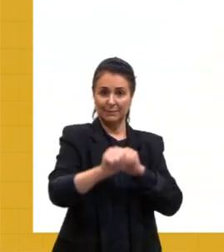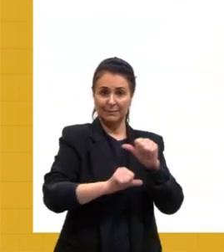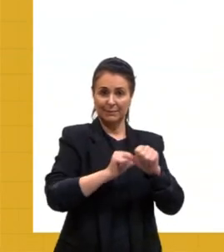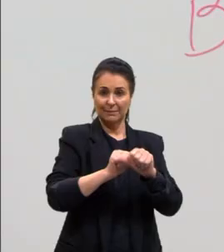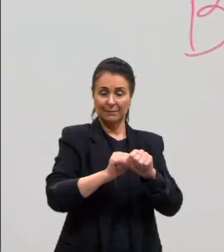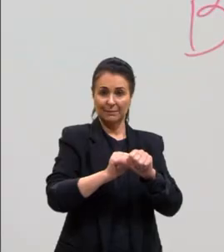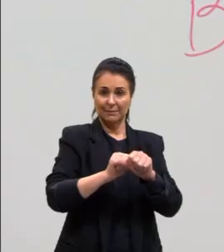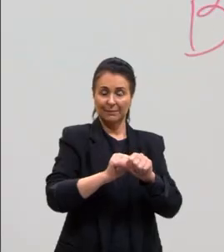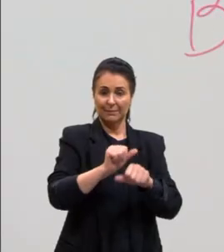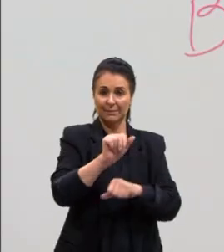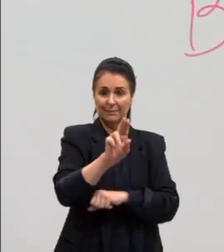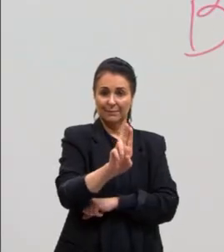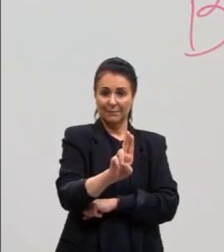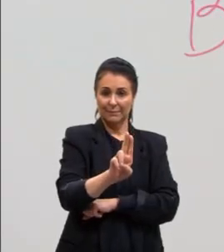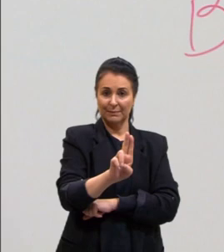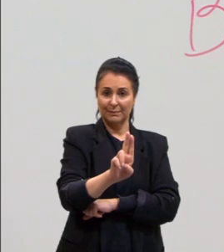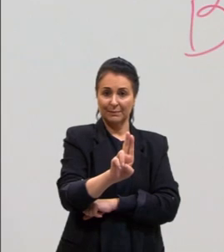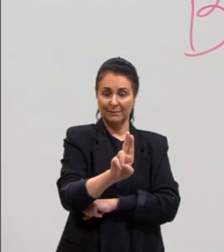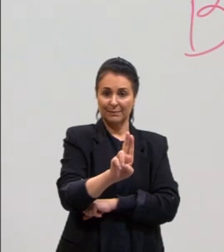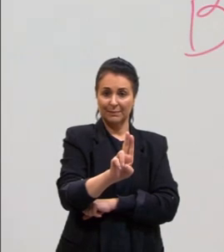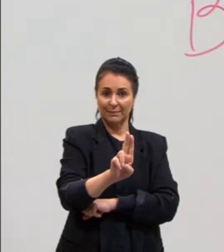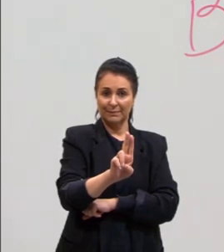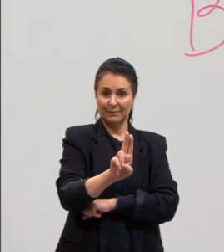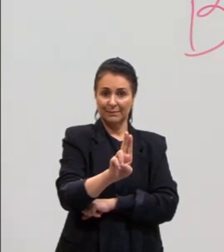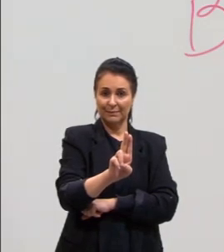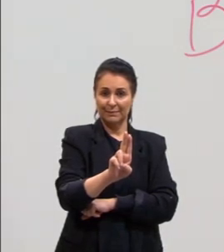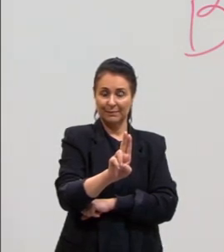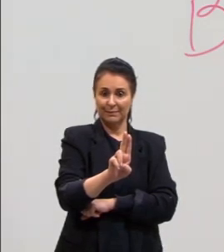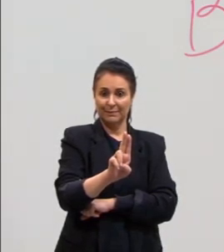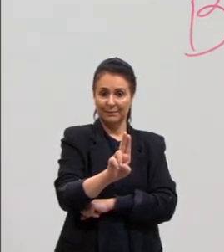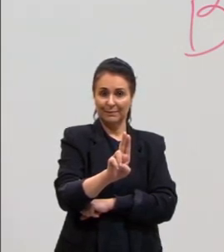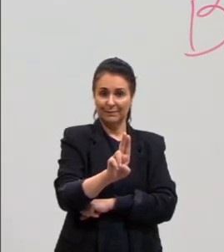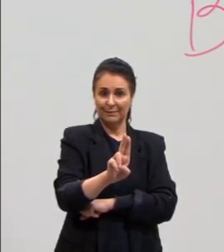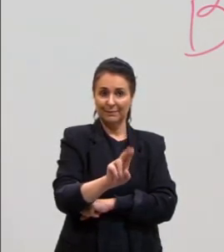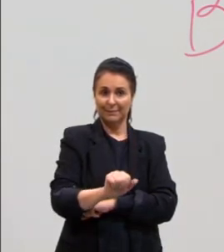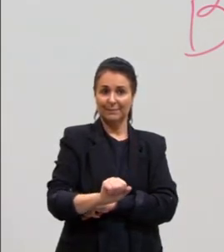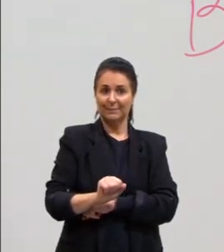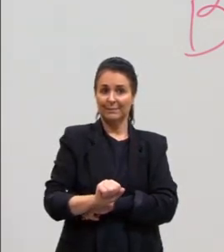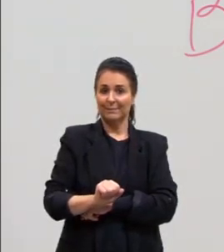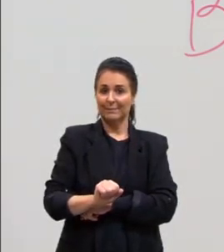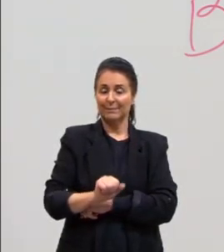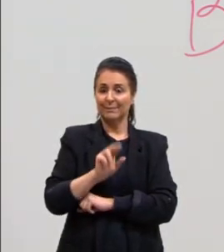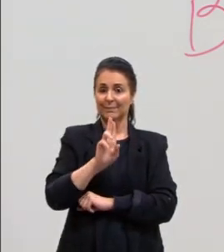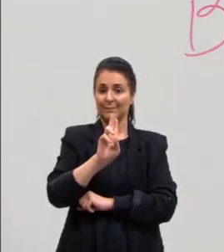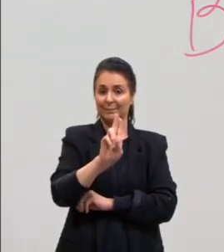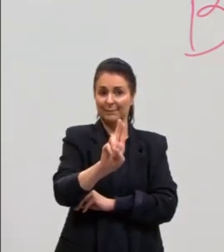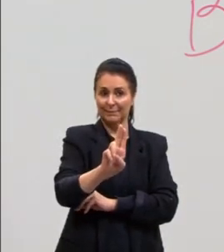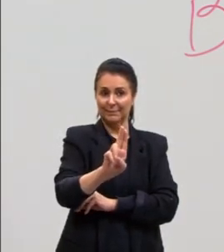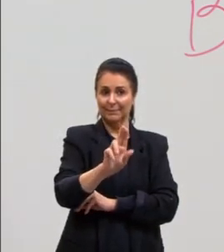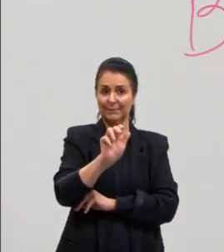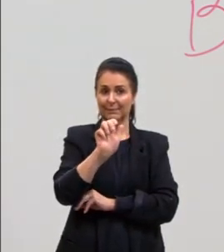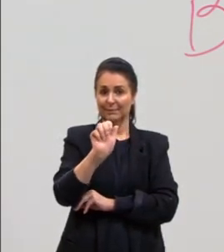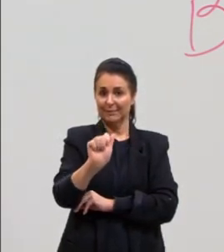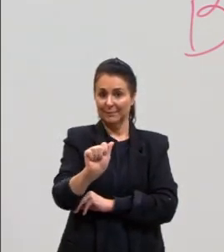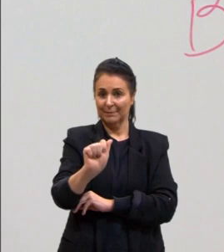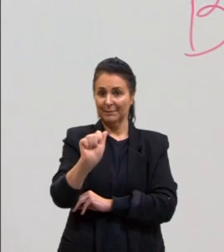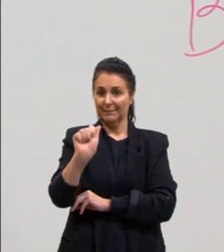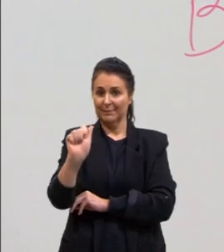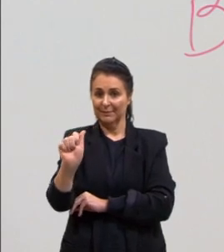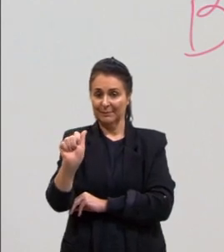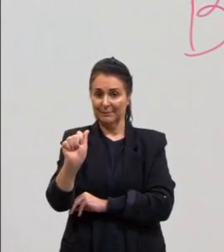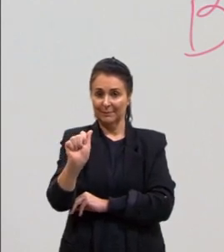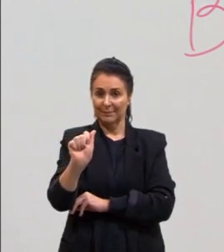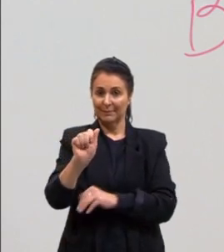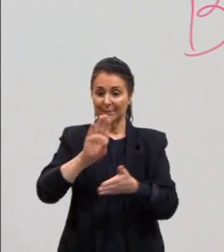substituição do C por U. Fica U, A. Vou botar uma